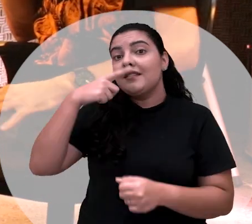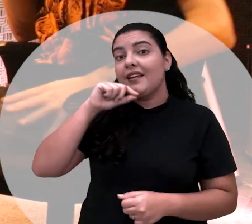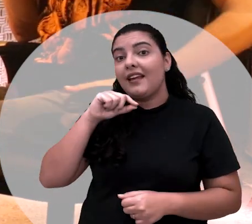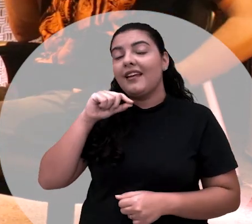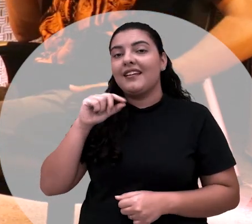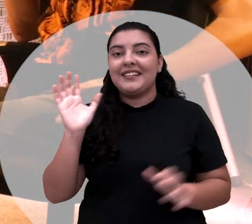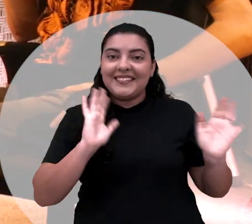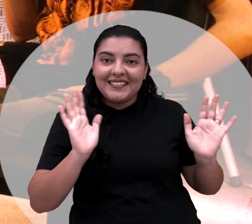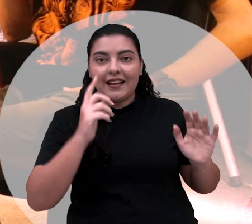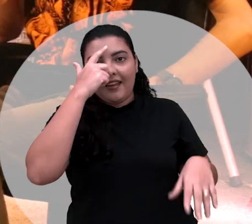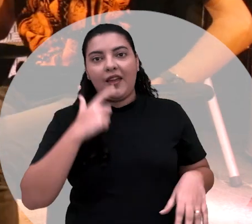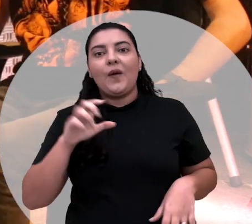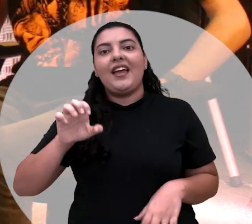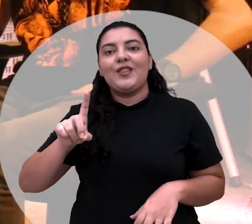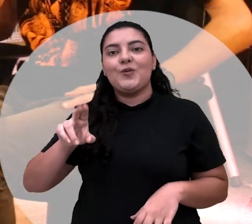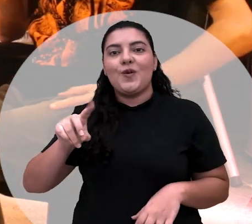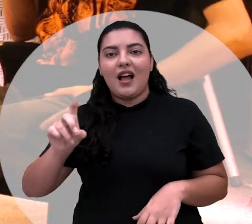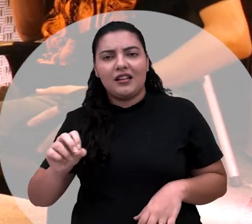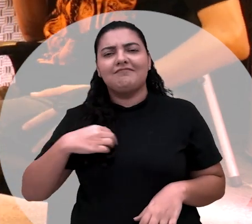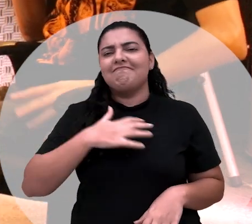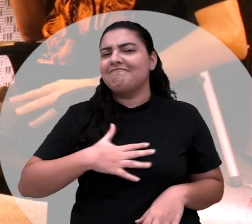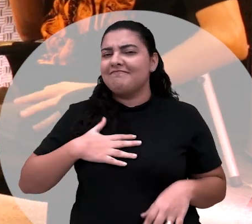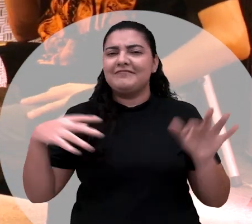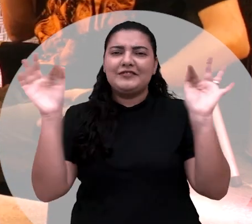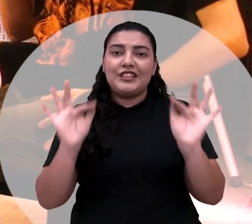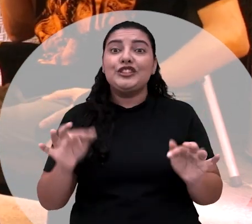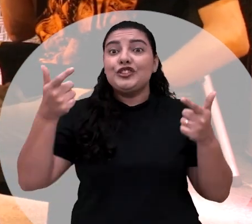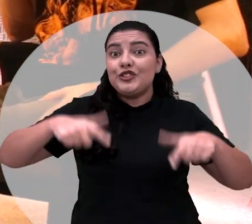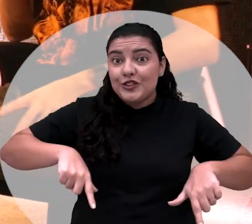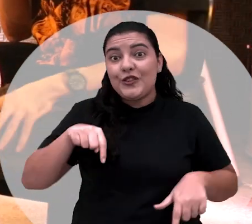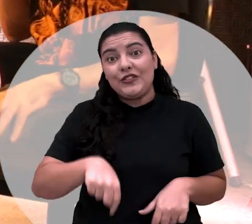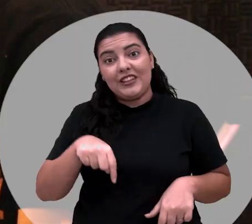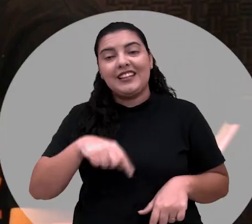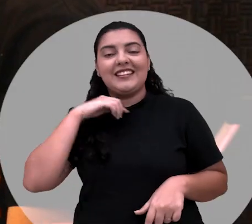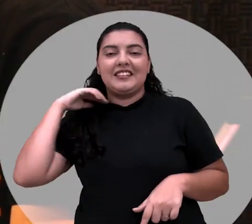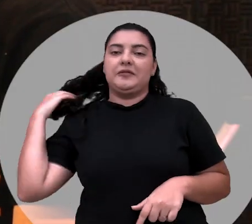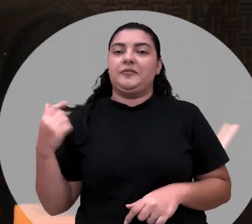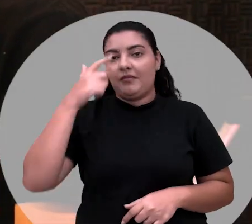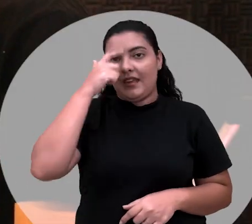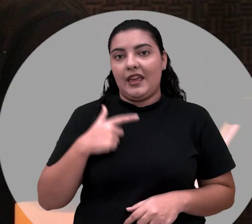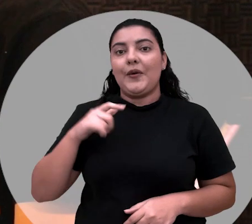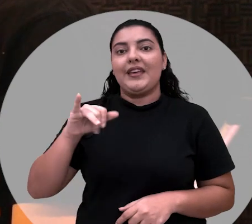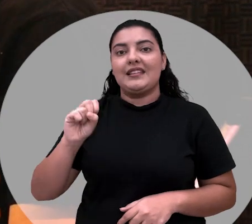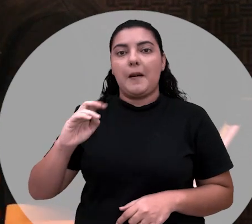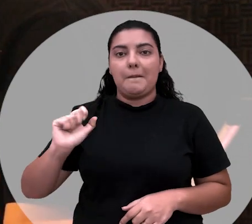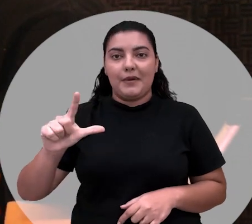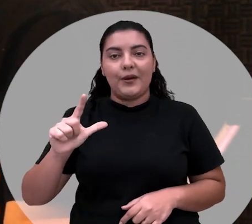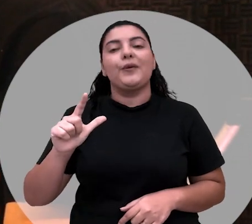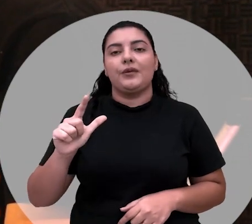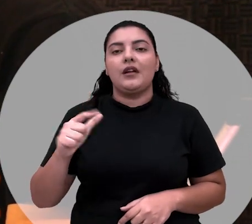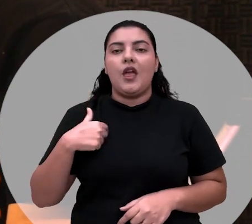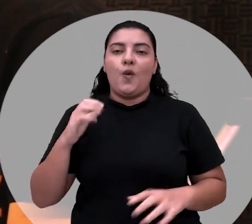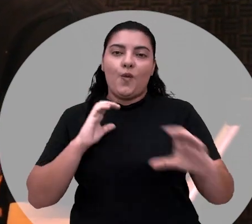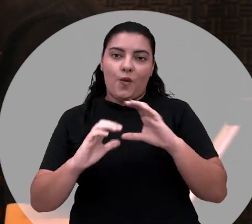Olá, Isabel, aqui sou o Eduardo Marques, com a satisfação dar que dividir novamente esse momento com você. Show. Eu, Isabel Maiara, estou aqui também na